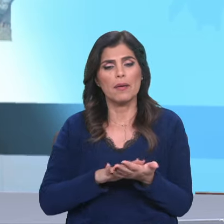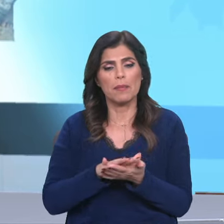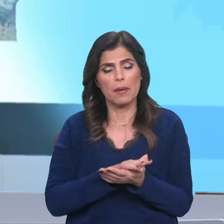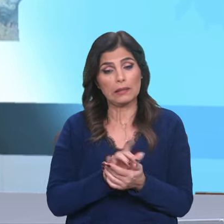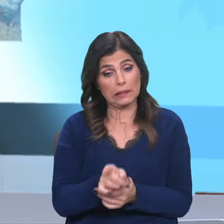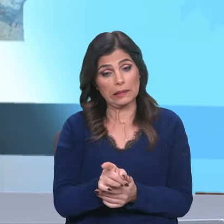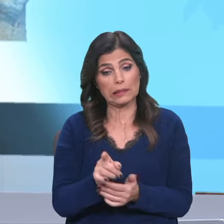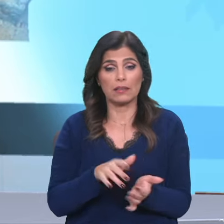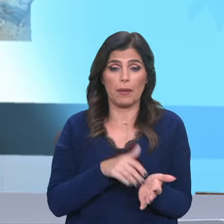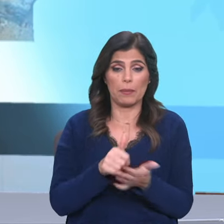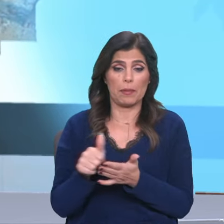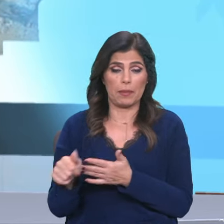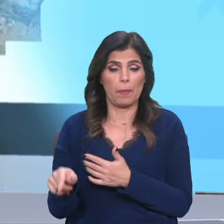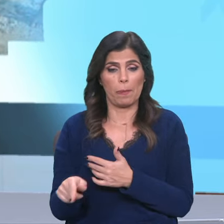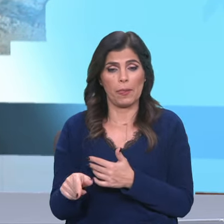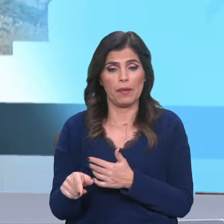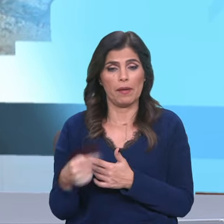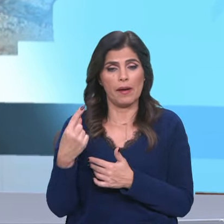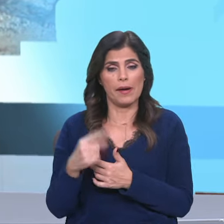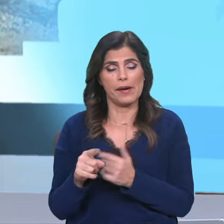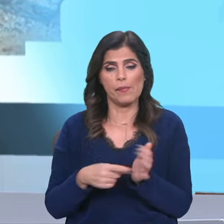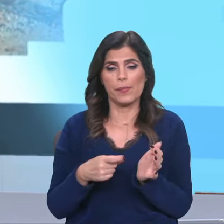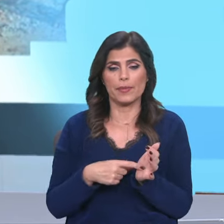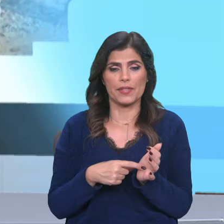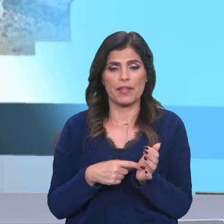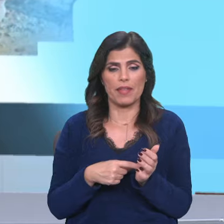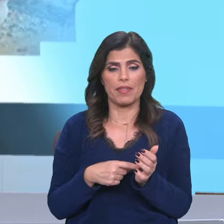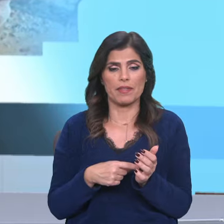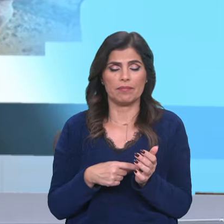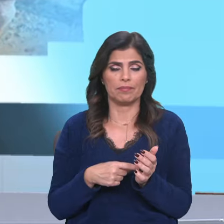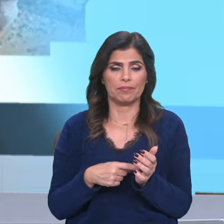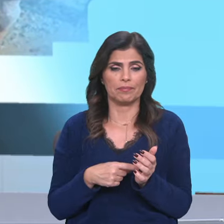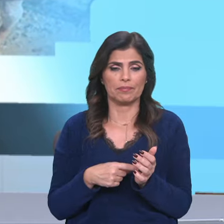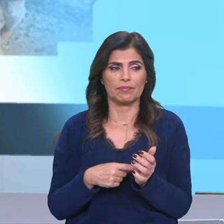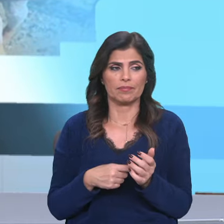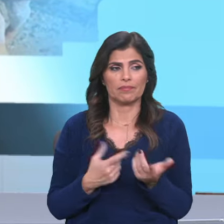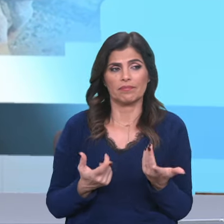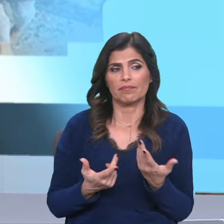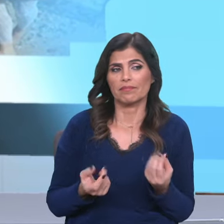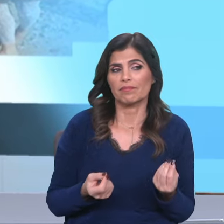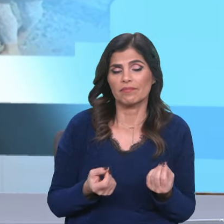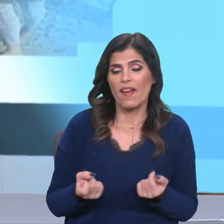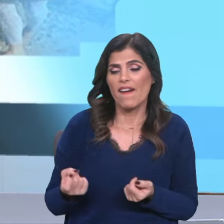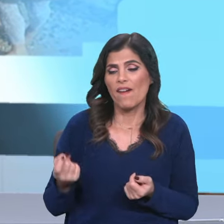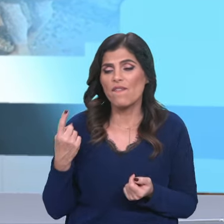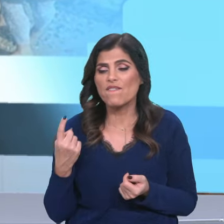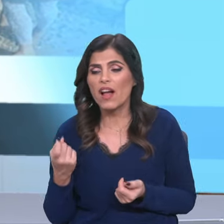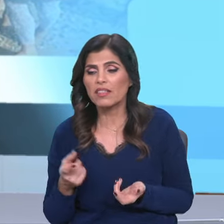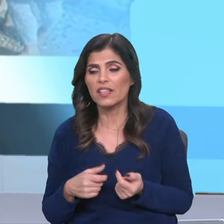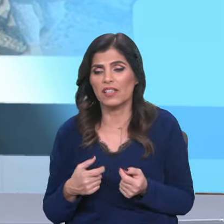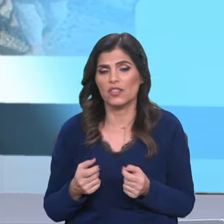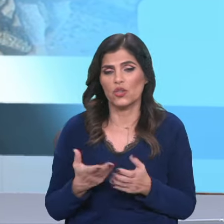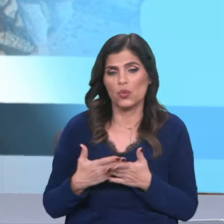Bíblia, há uma certa necessidade ou carência de estudo, digamos assim, de